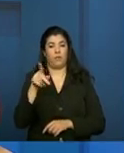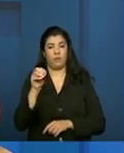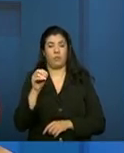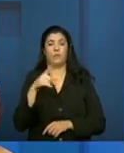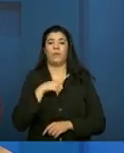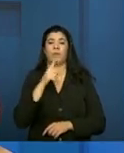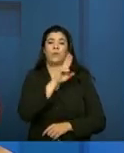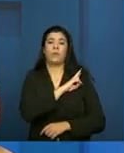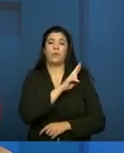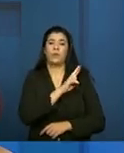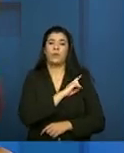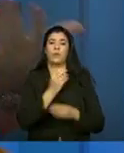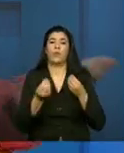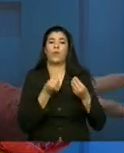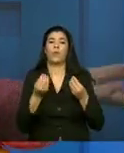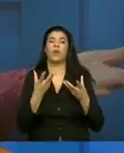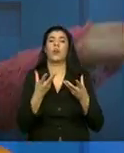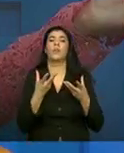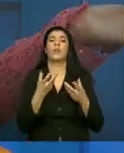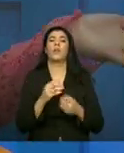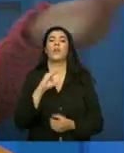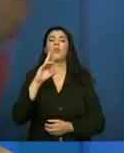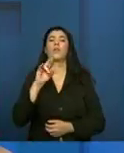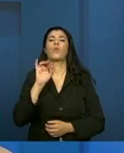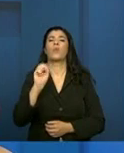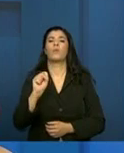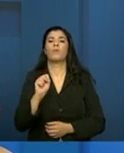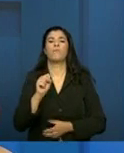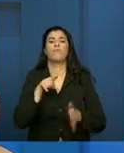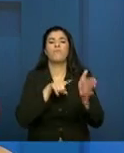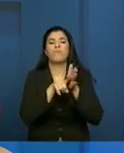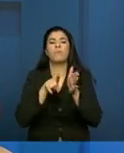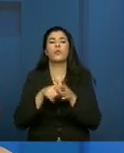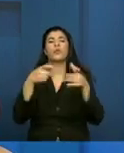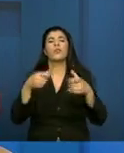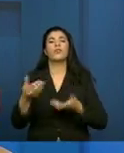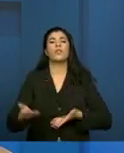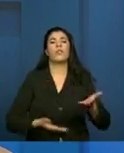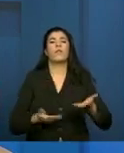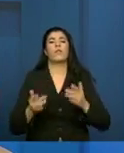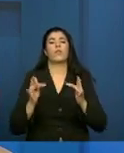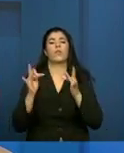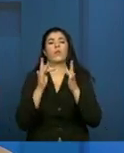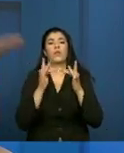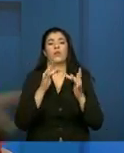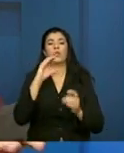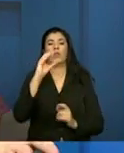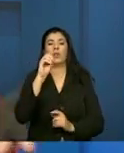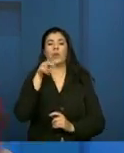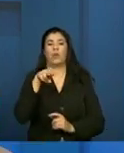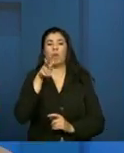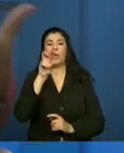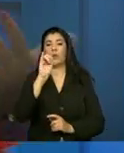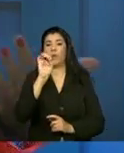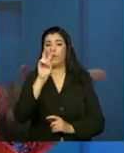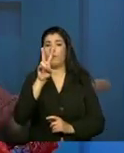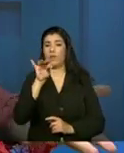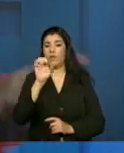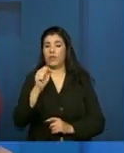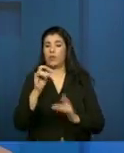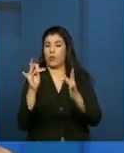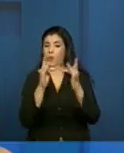preciso que o CRAS conheça aonde tem serviço de convivência naquele território, atue junto, passando